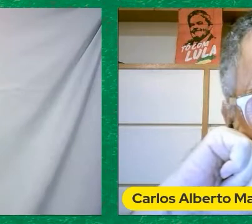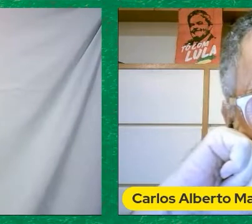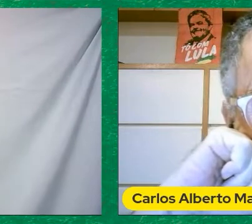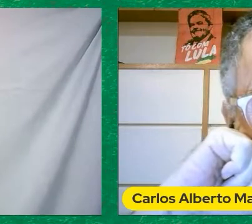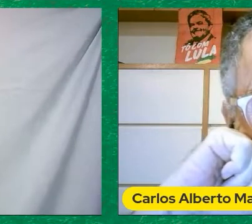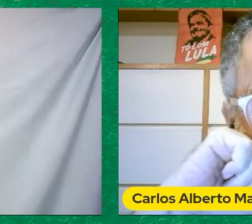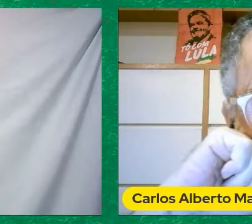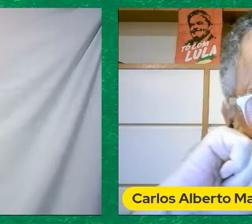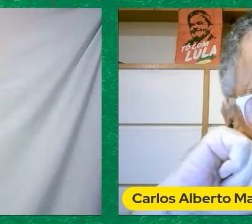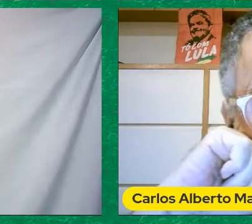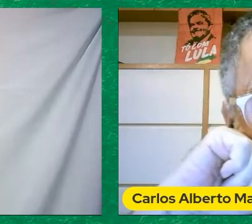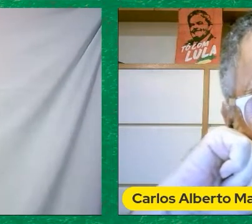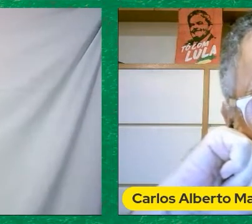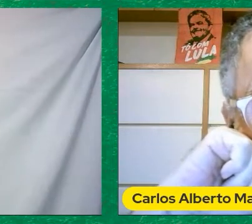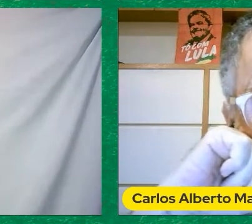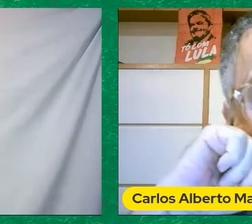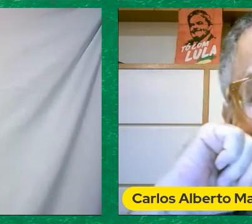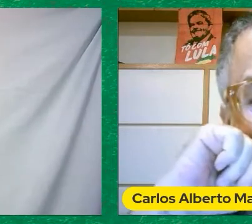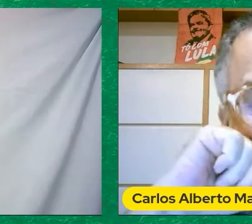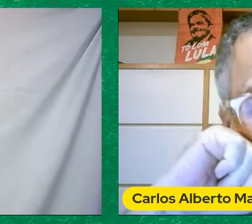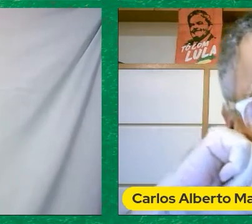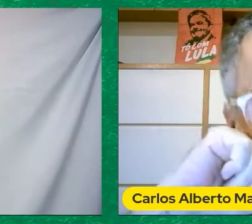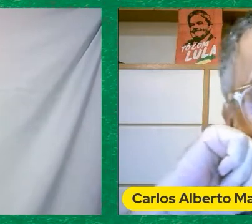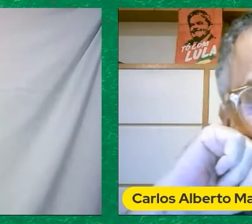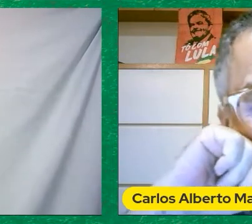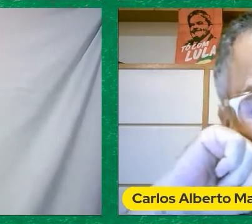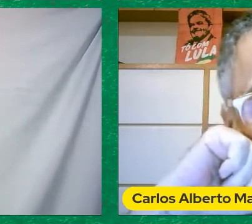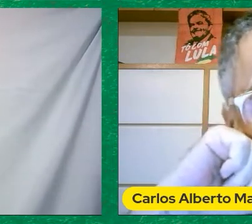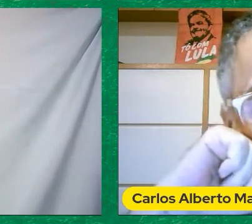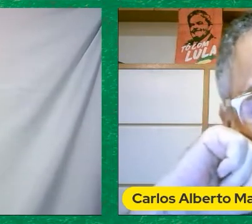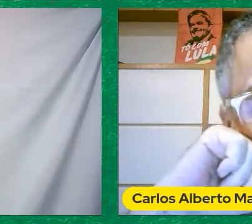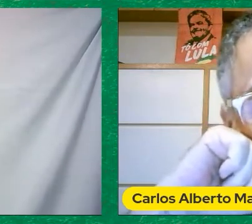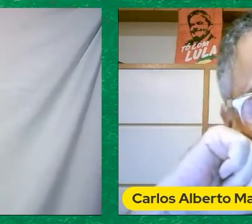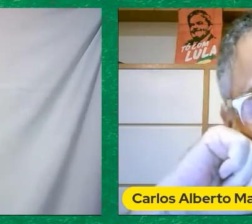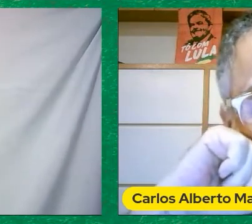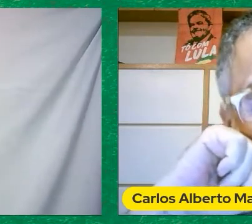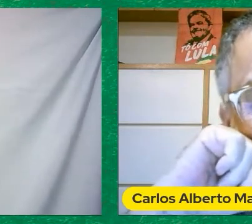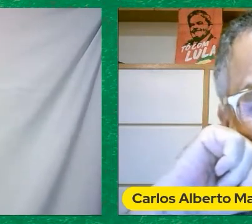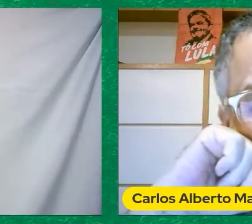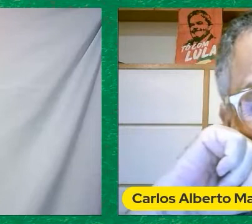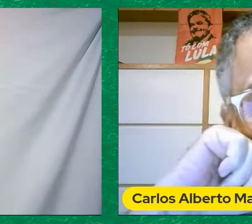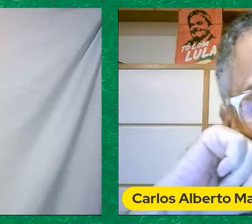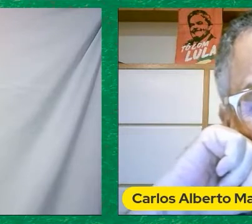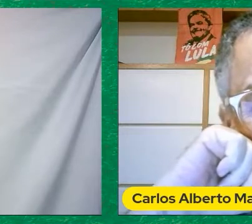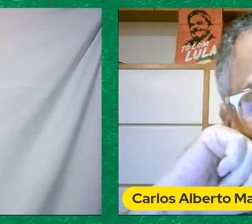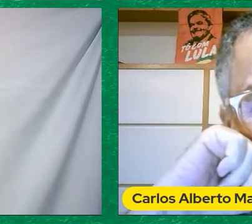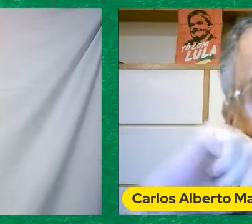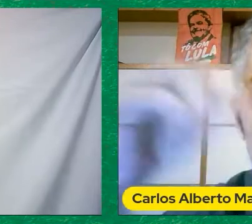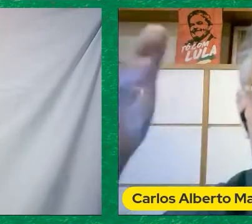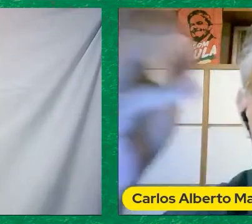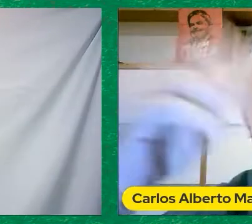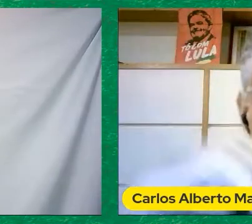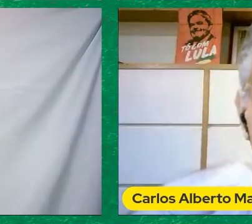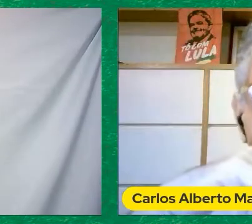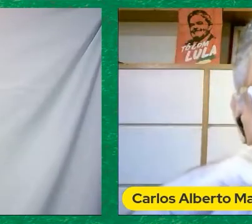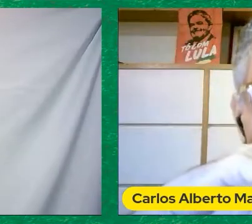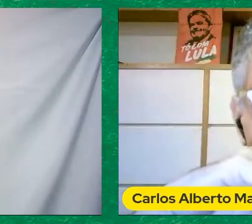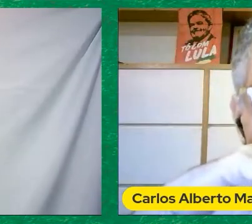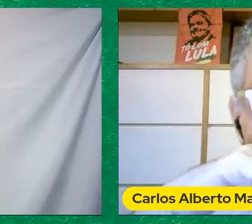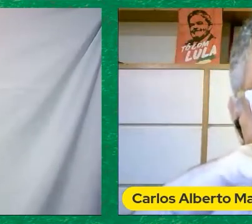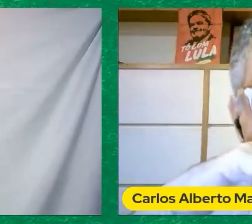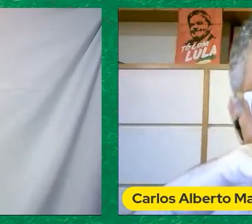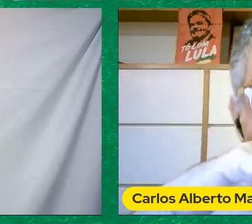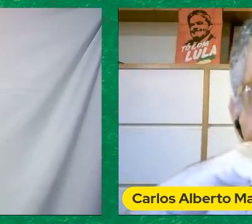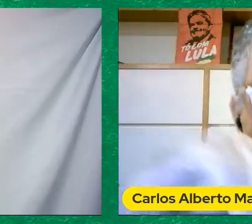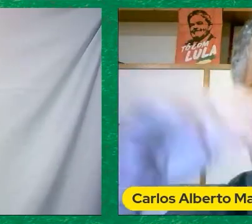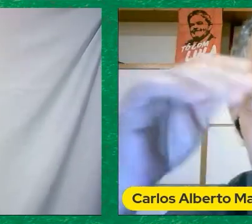Que eu me senti Na arquibancada De fato Porque a gente Não sabia o resultado E era um documentário Ou seja A filmagem Era